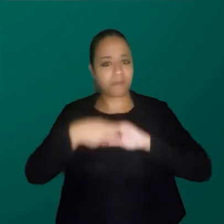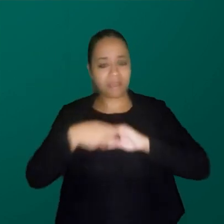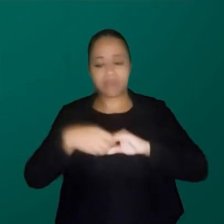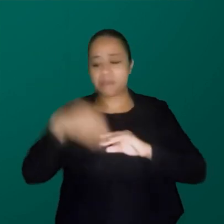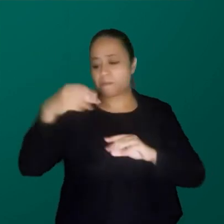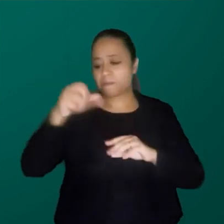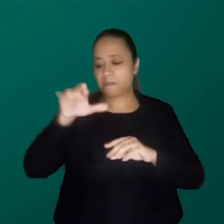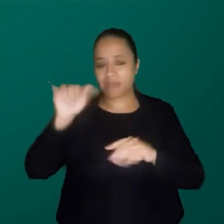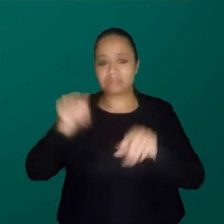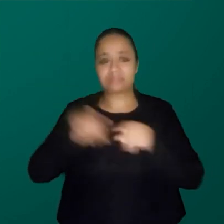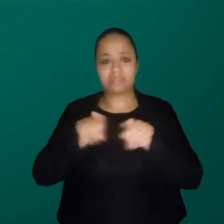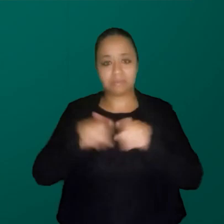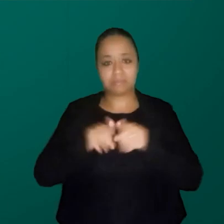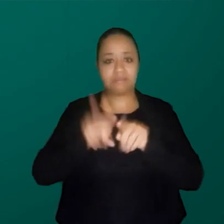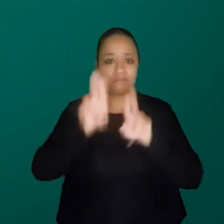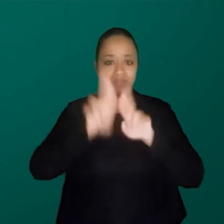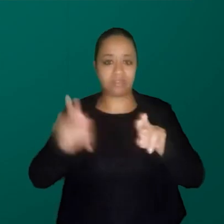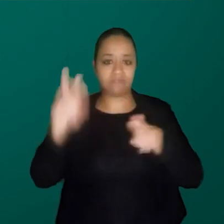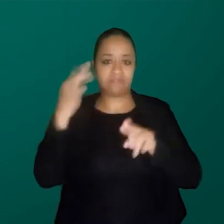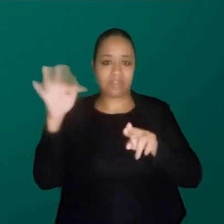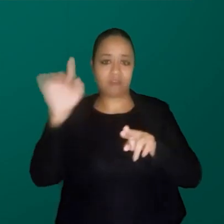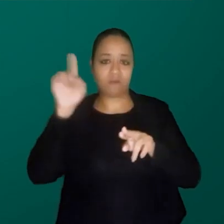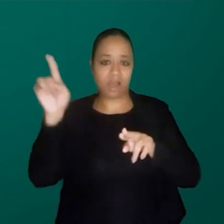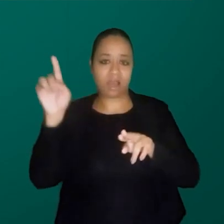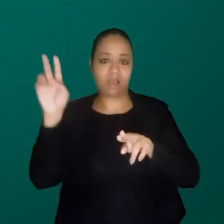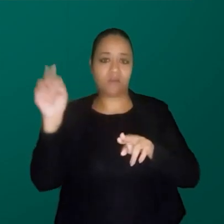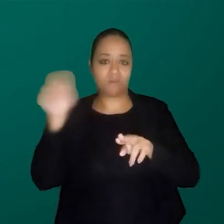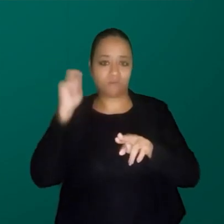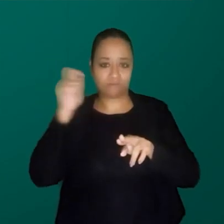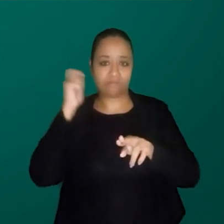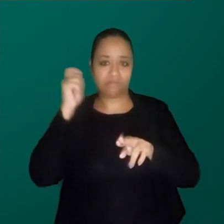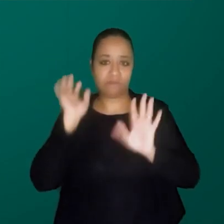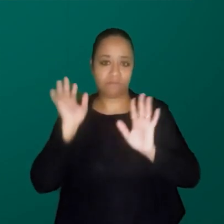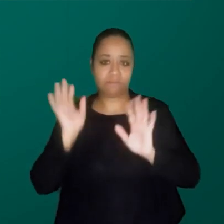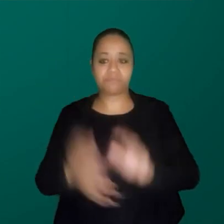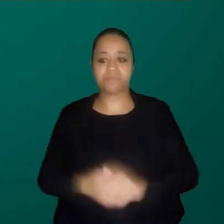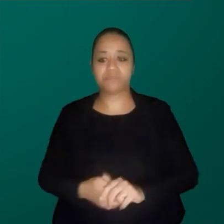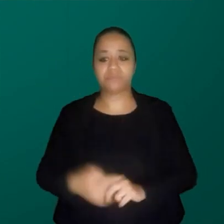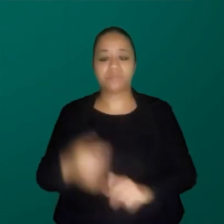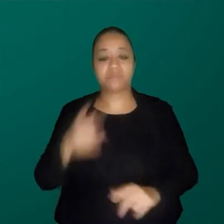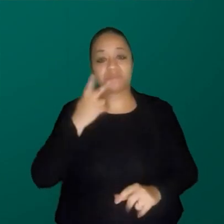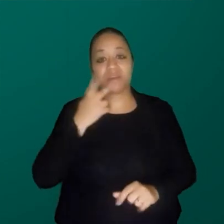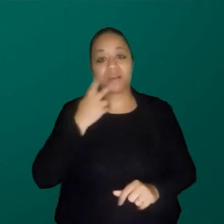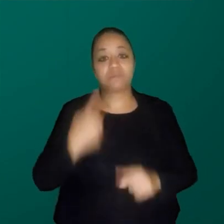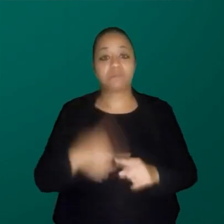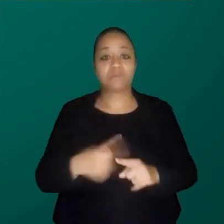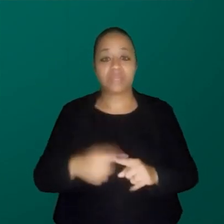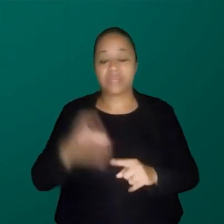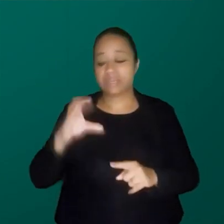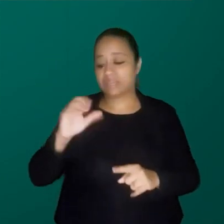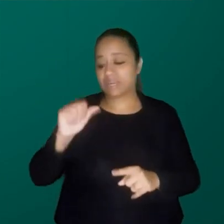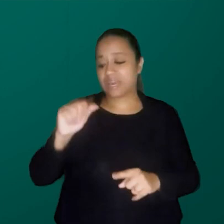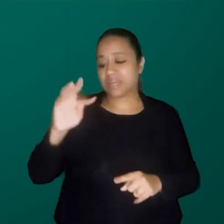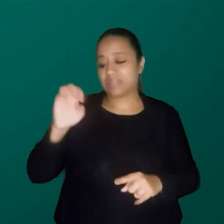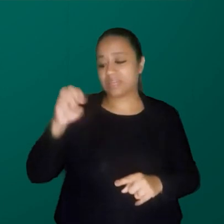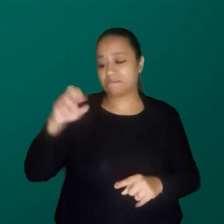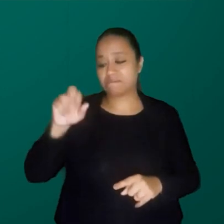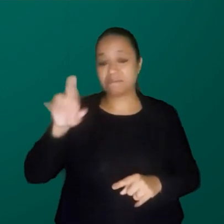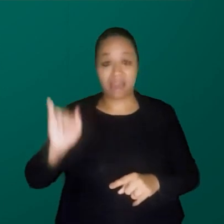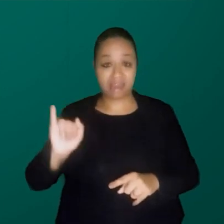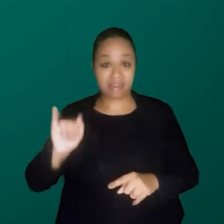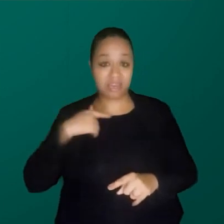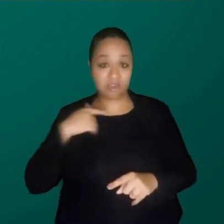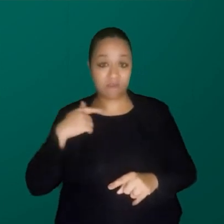que é lá da Universidade Federal do Rio Grande do Sul, sabe que normalmente eu pego e digo assim, ah, meu Deus, sabe que eles dizem, ah, Catemarica é gaúcha, porque eu moro na